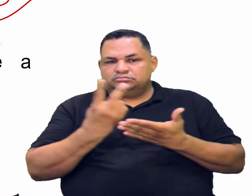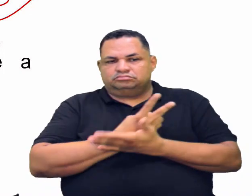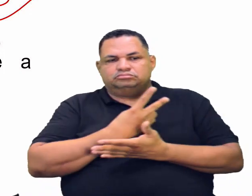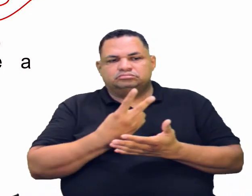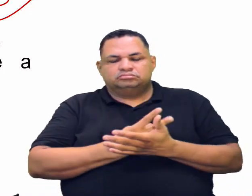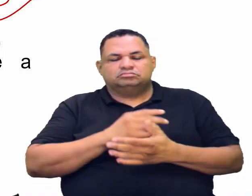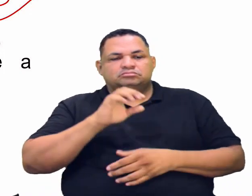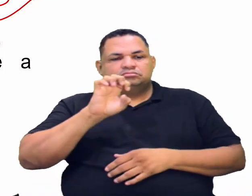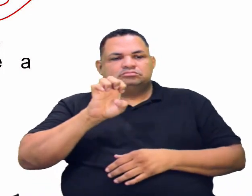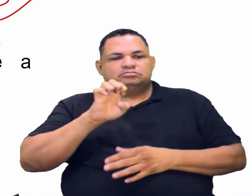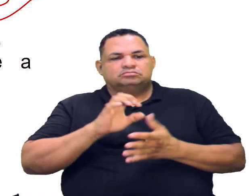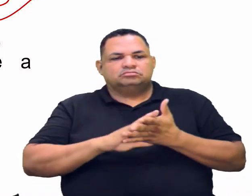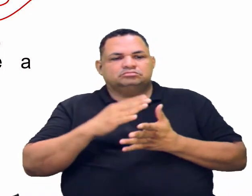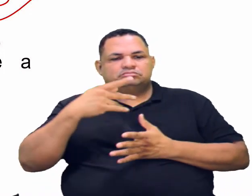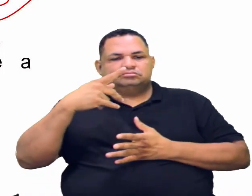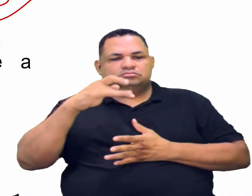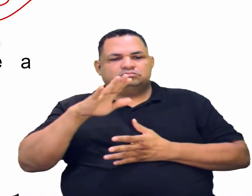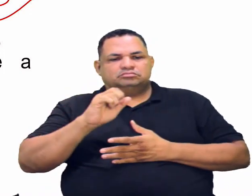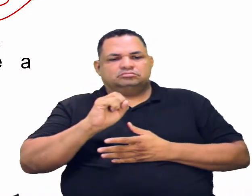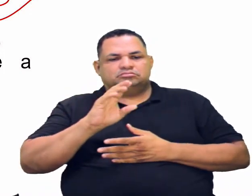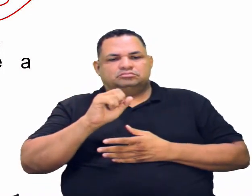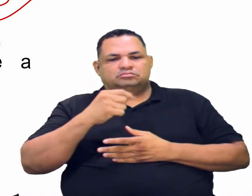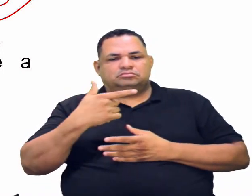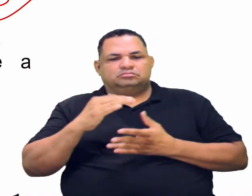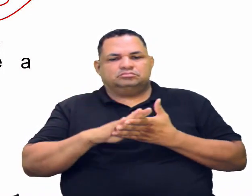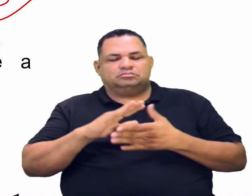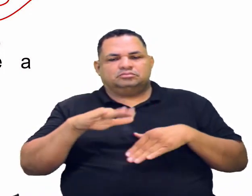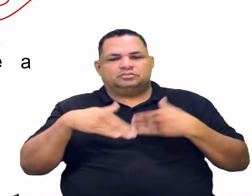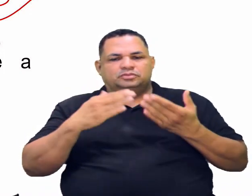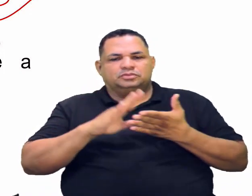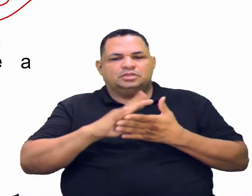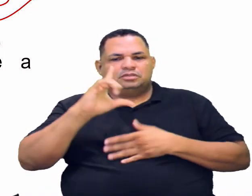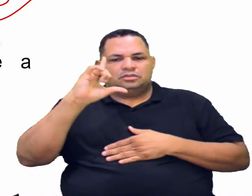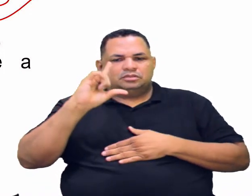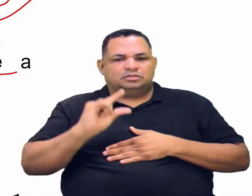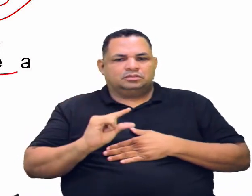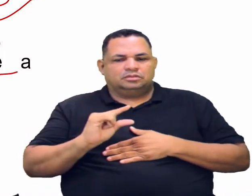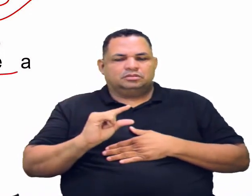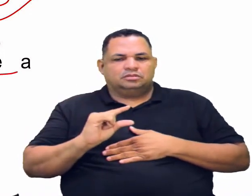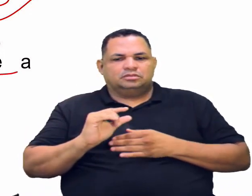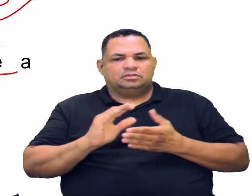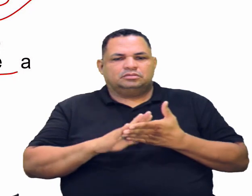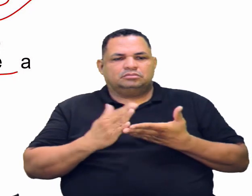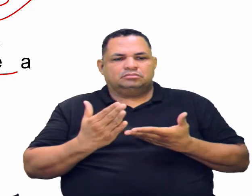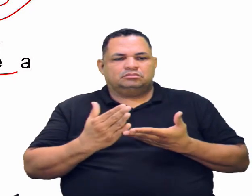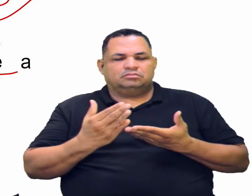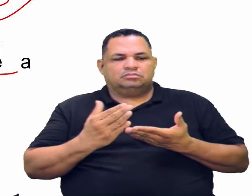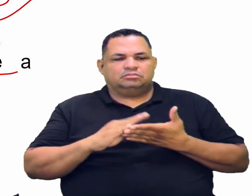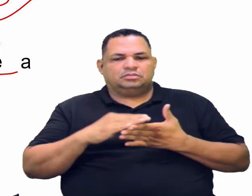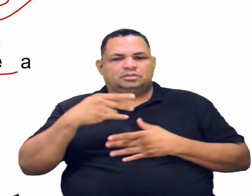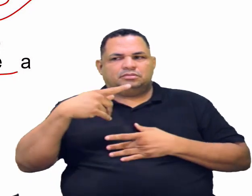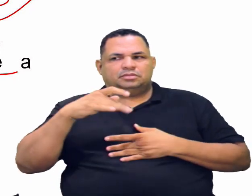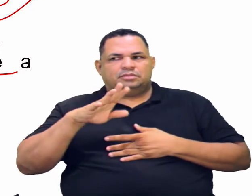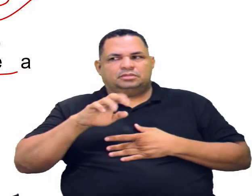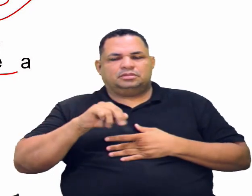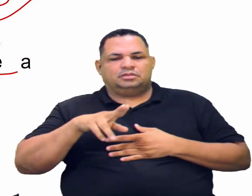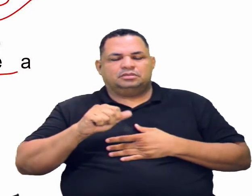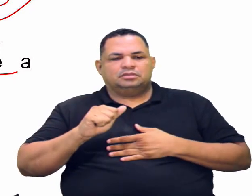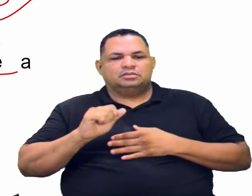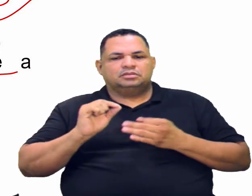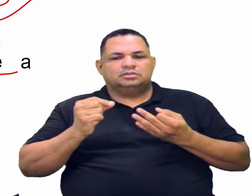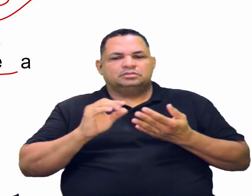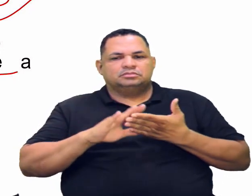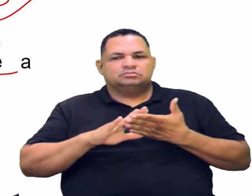letra E? O propan-2-ol, ao sofrer redução, fornece a propanona. A